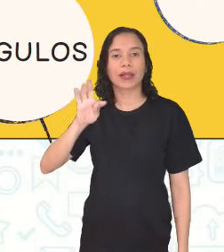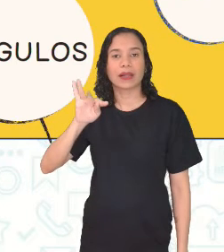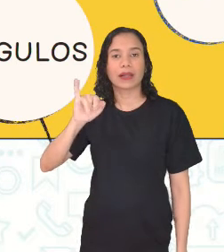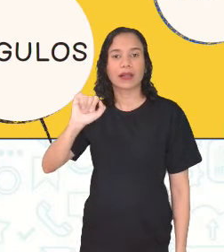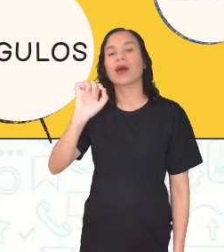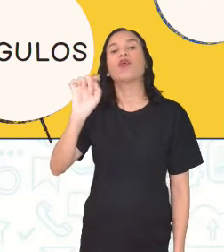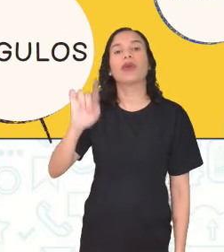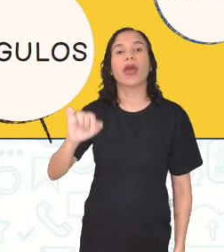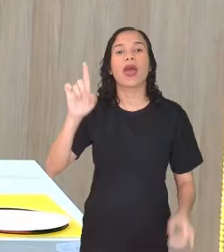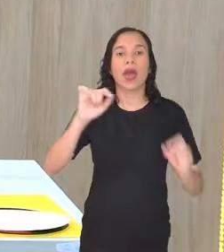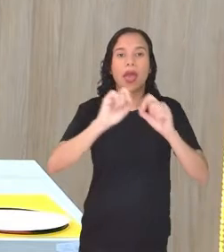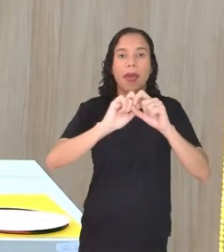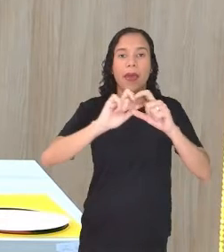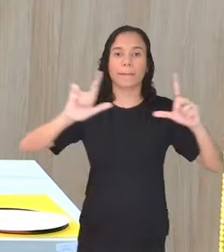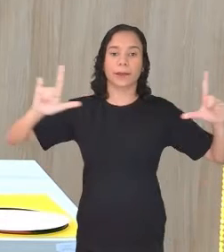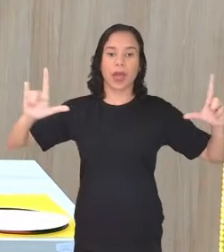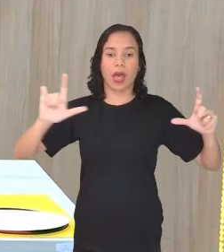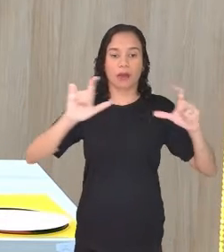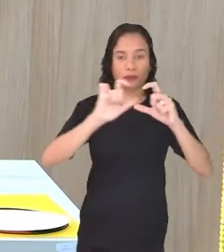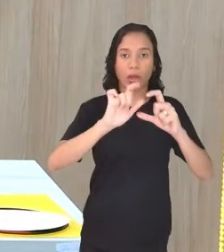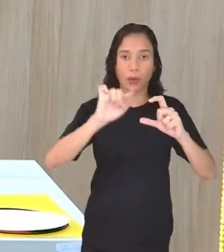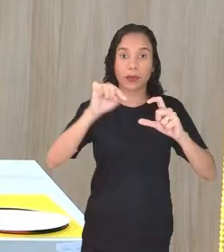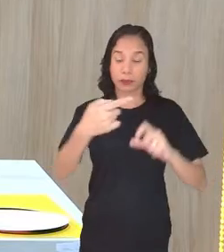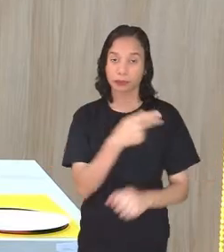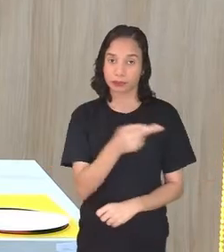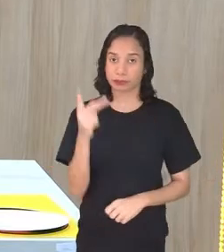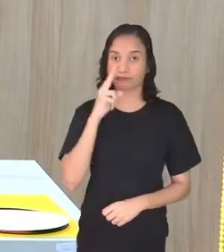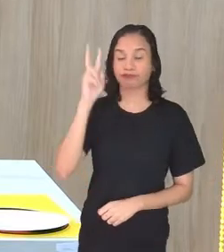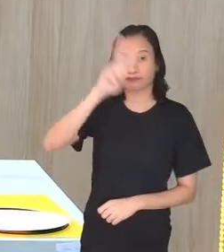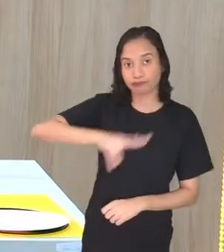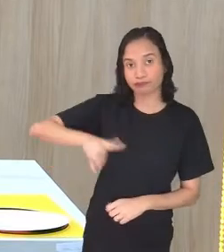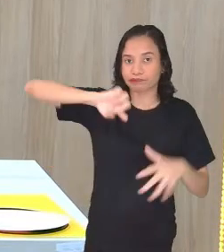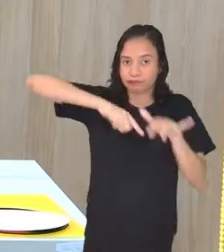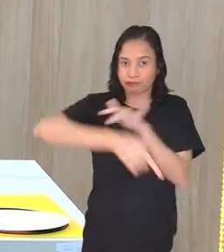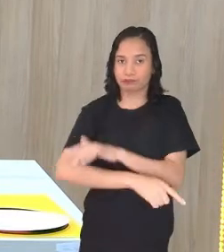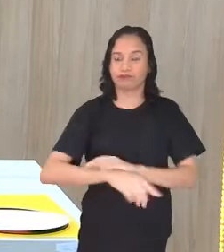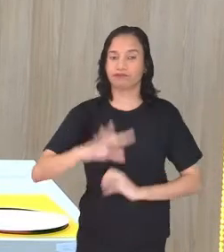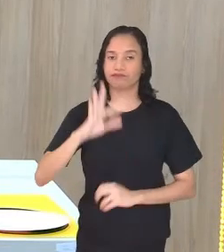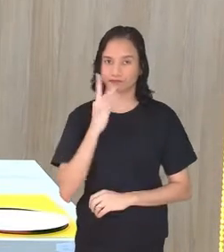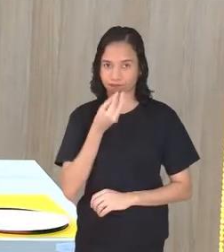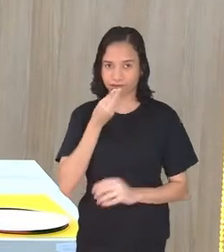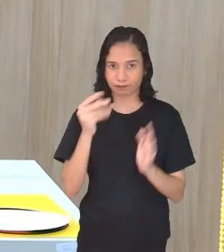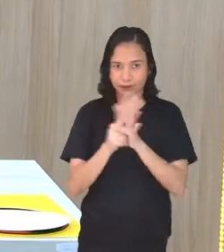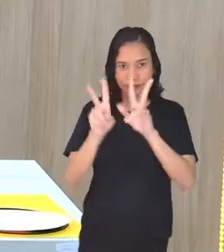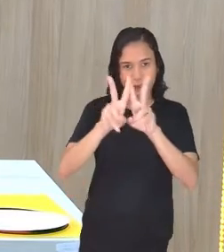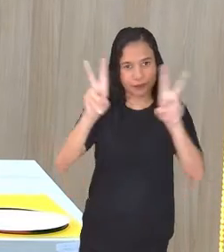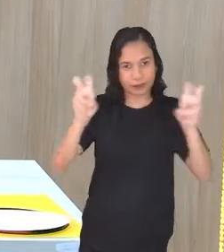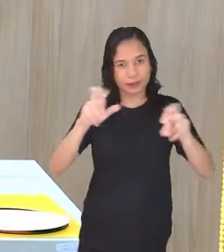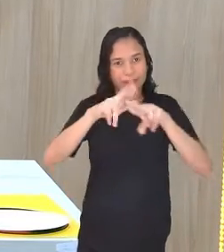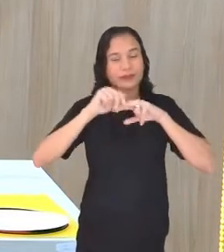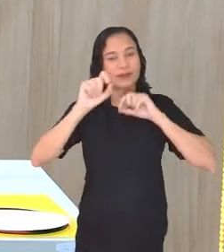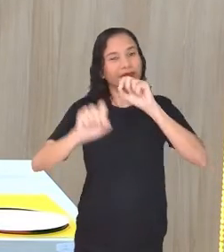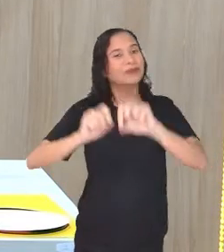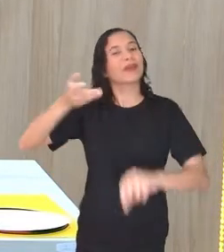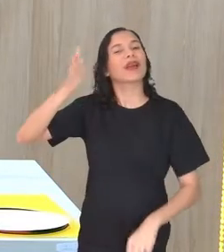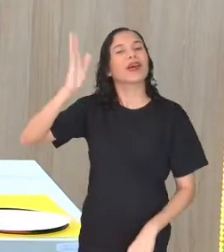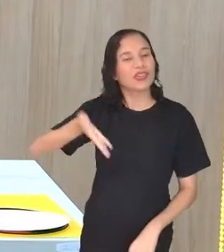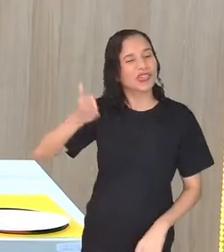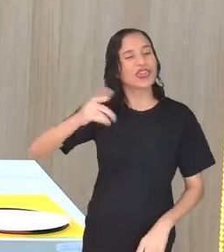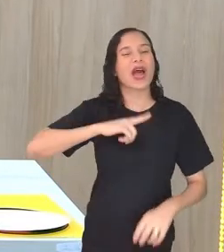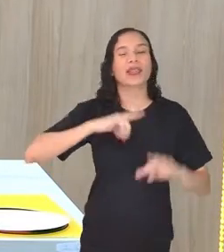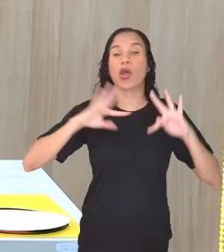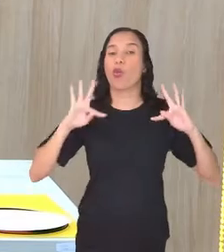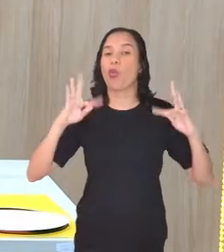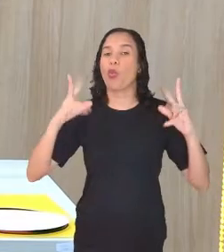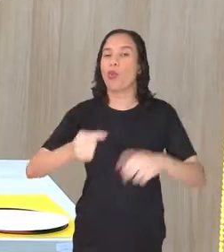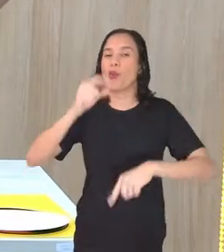ampliação e redução mais para frente. Vocês vão ver mais profundamente. E aí, já está com toda